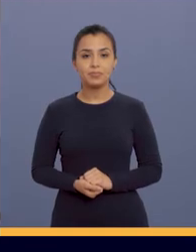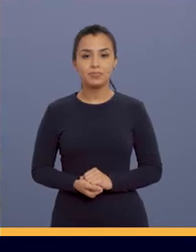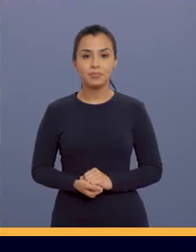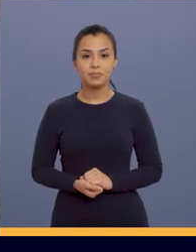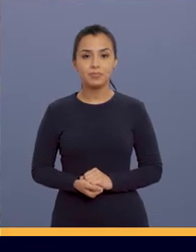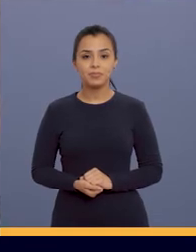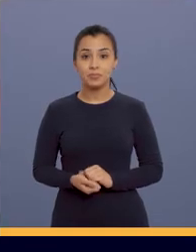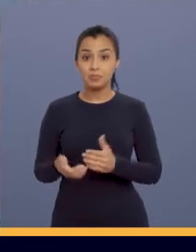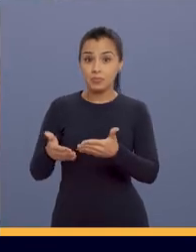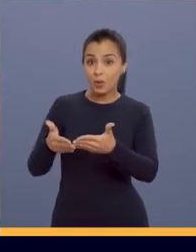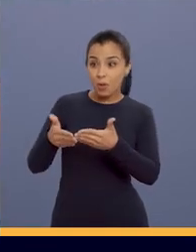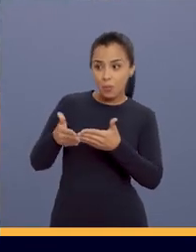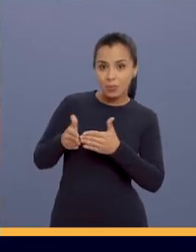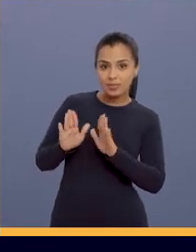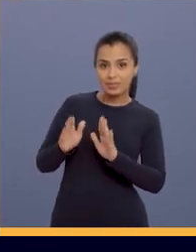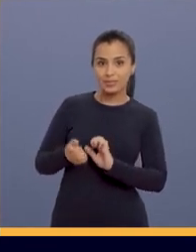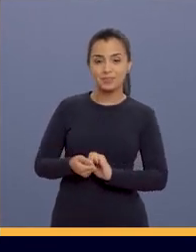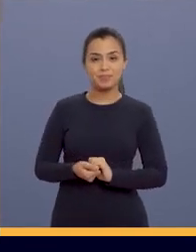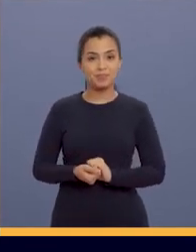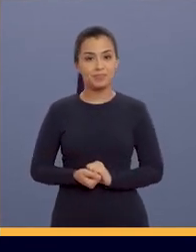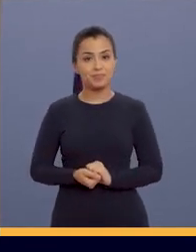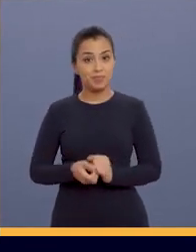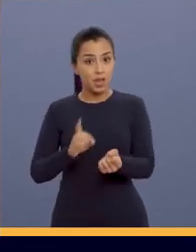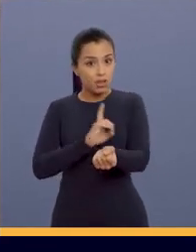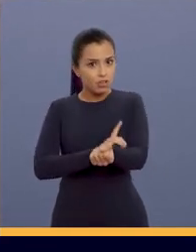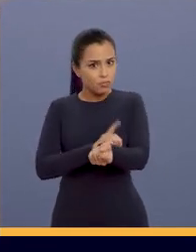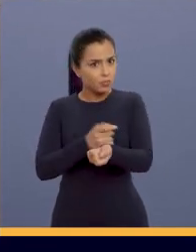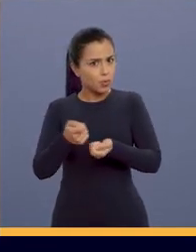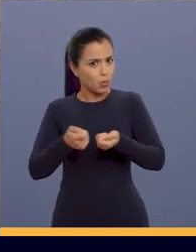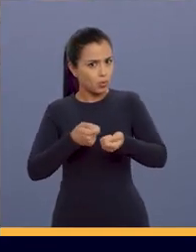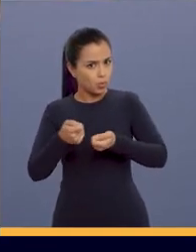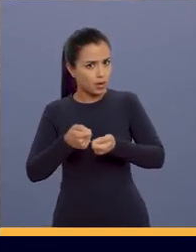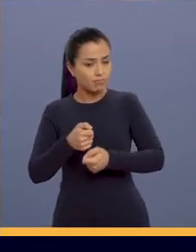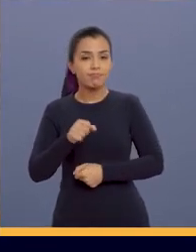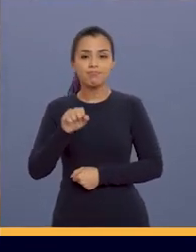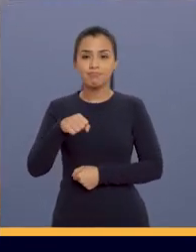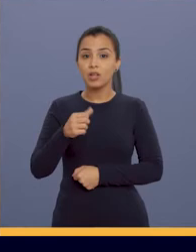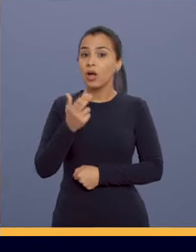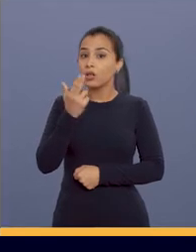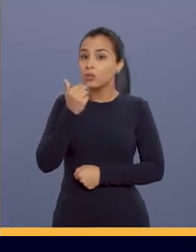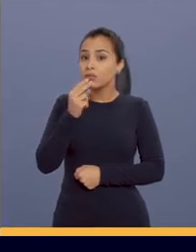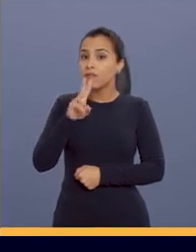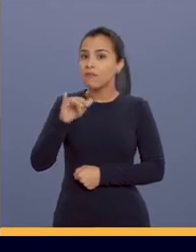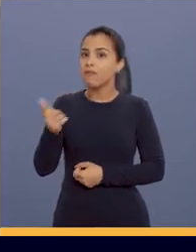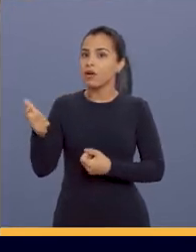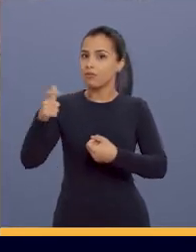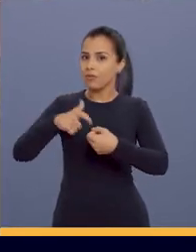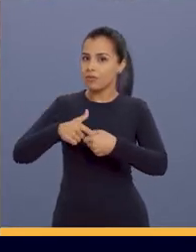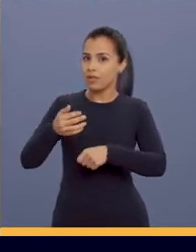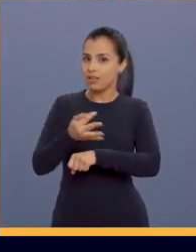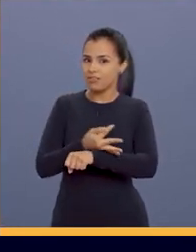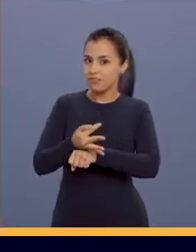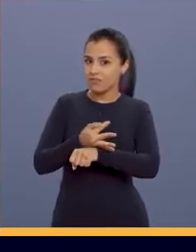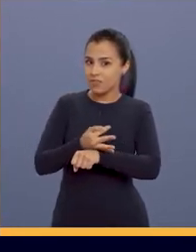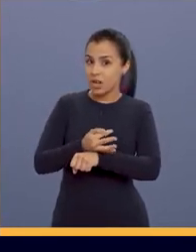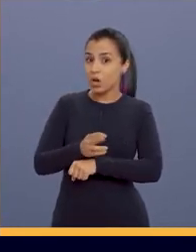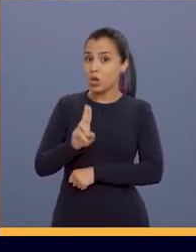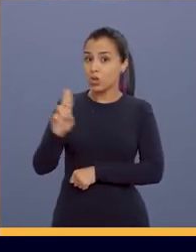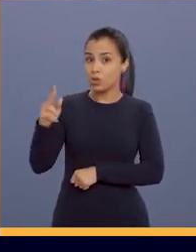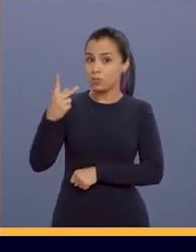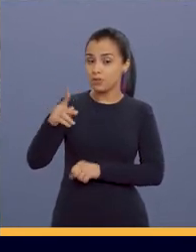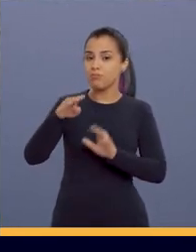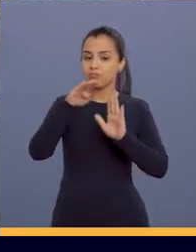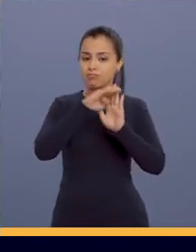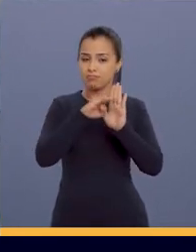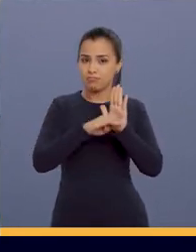Dá licença, Terezinha. E o diabetes está controlado? Sim. A nutricionista já está retornando de férias e o seu nome já está lá na